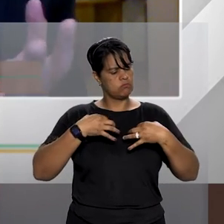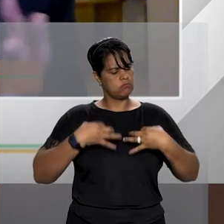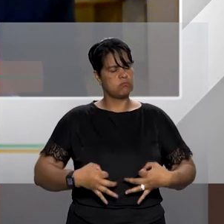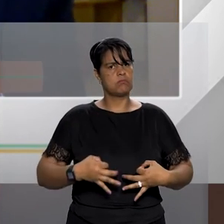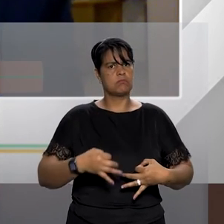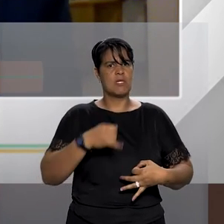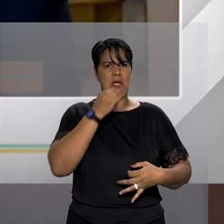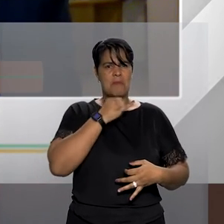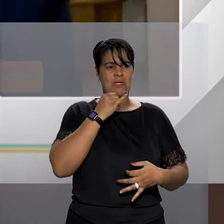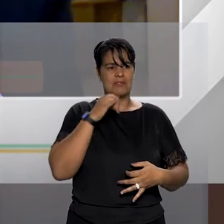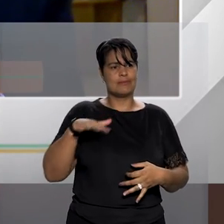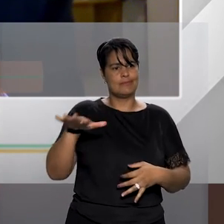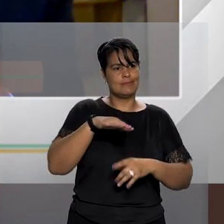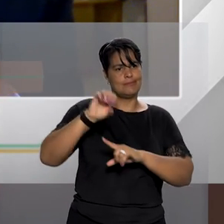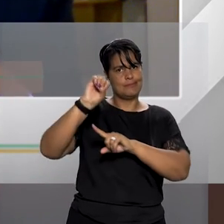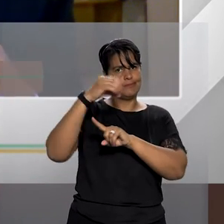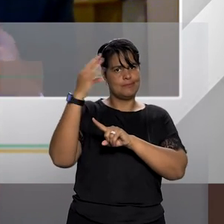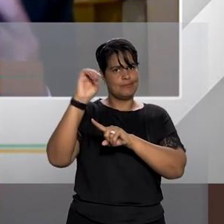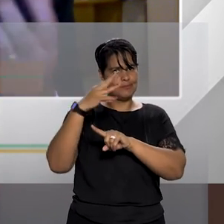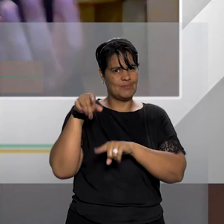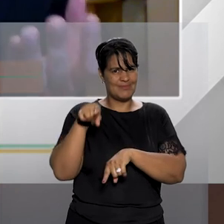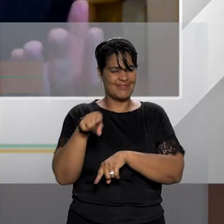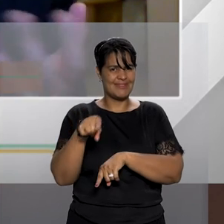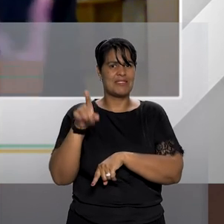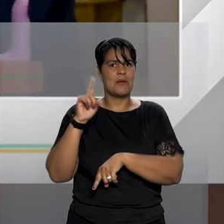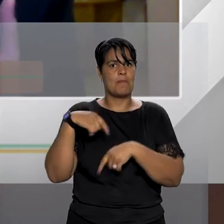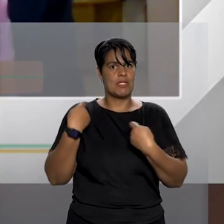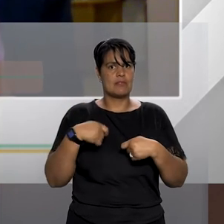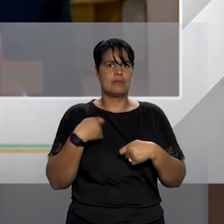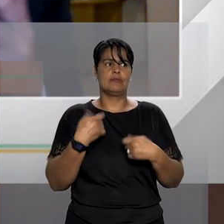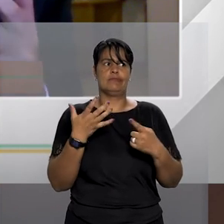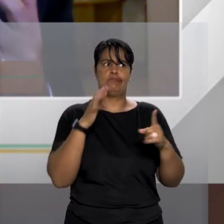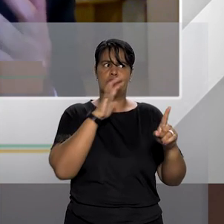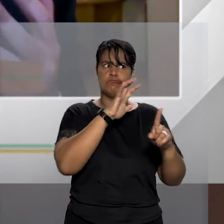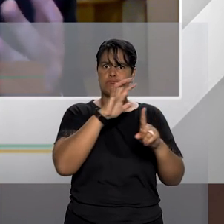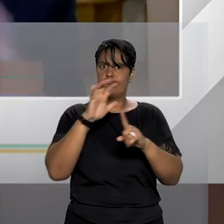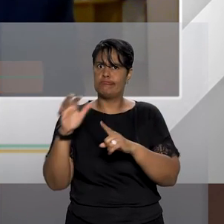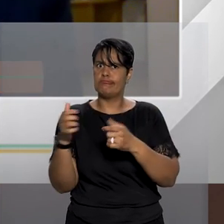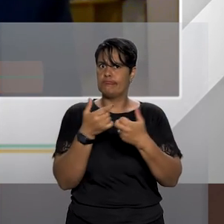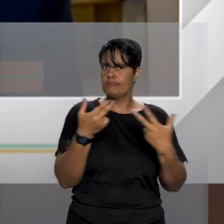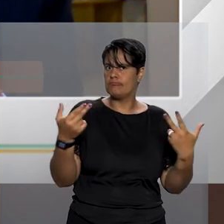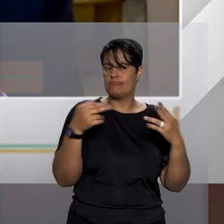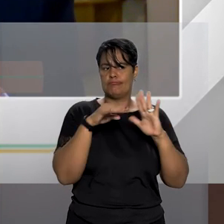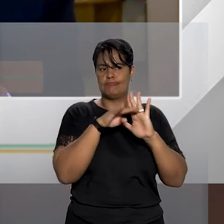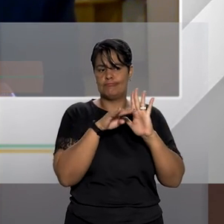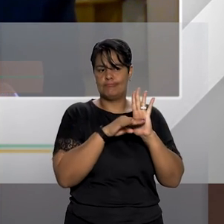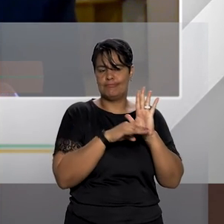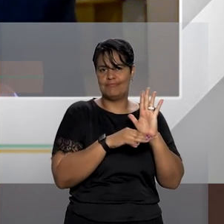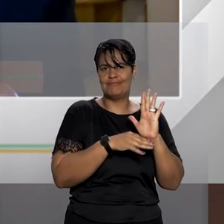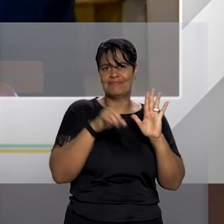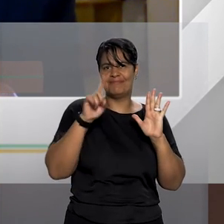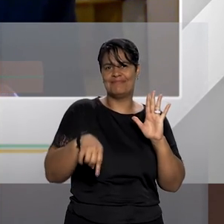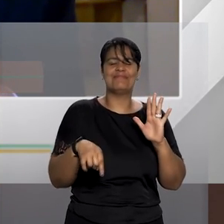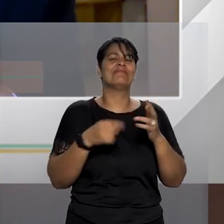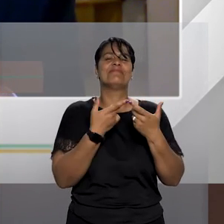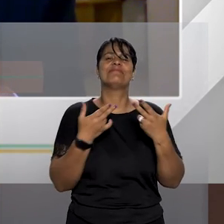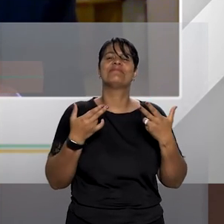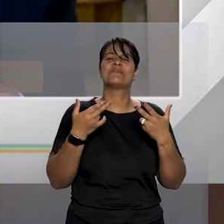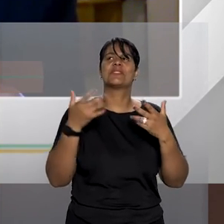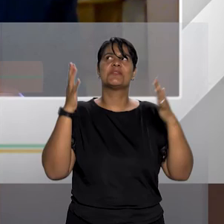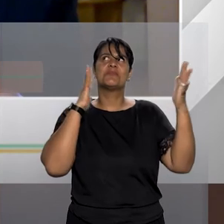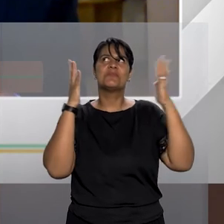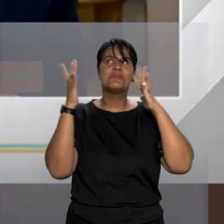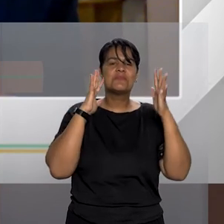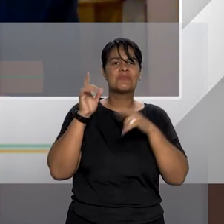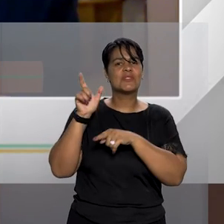patrulhas Maria da Penha disciplinar o dever de criação os requisitos mínimos os programas reflexivos